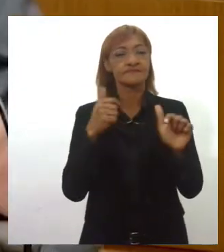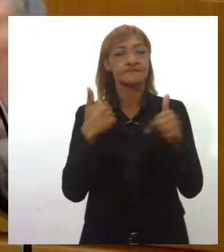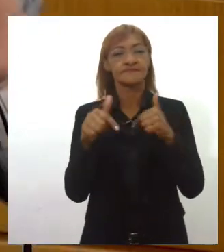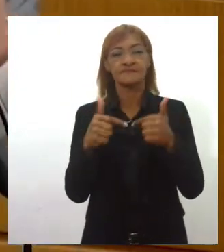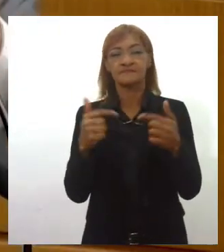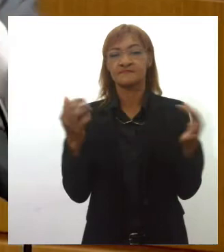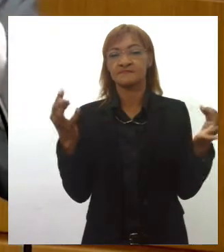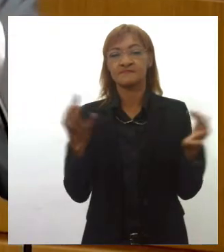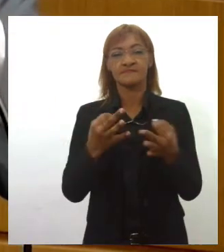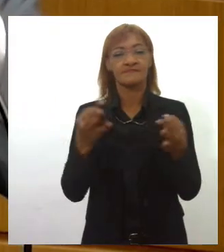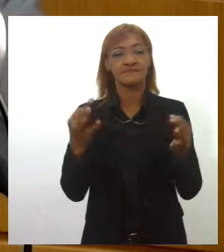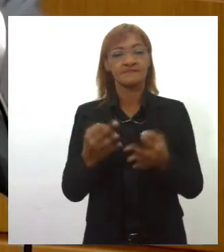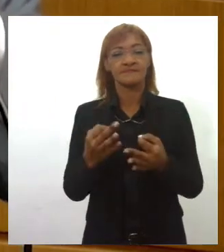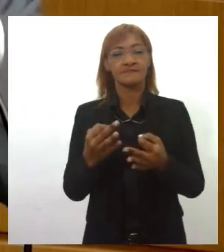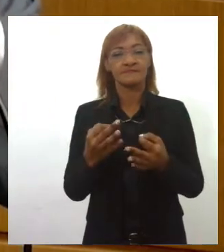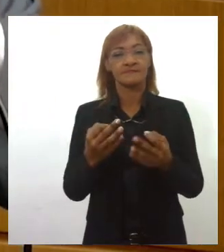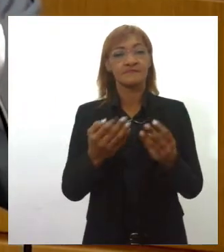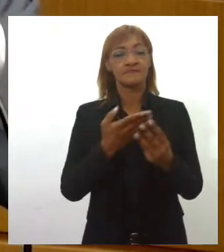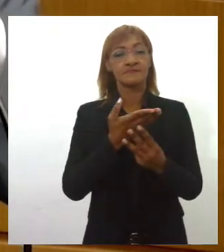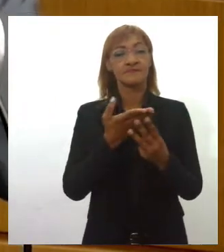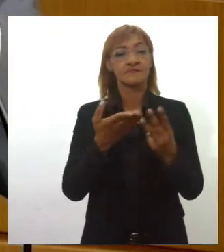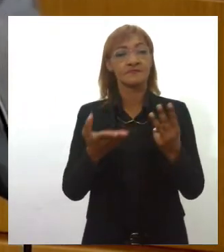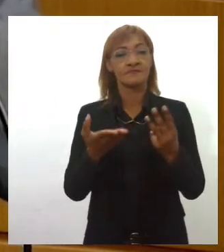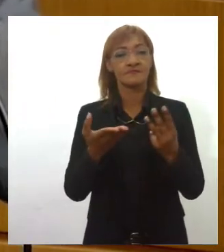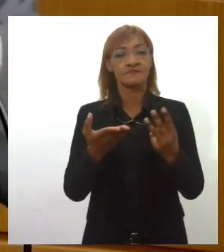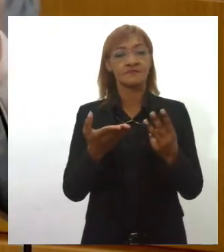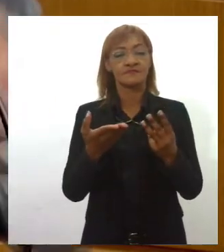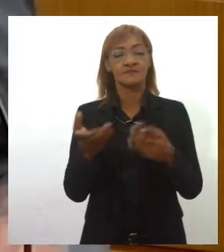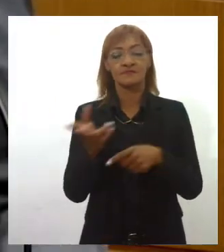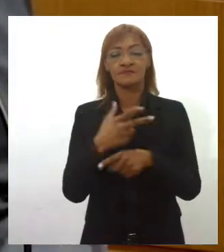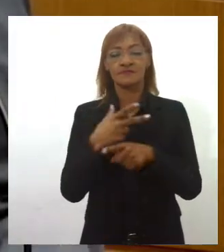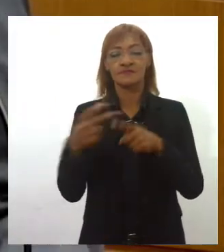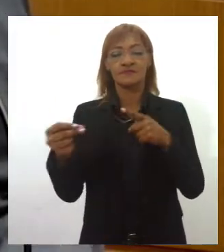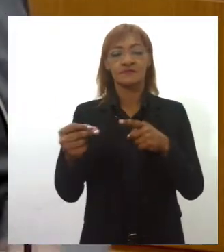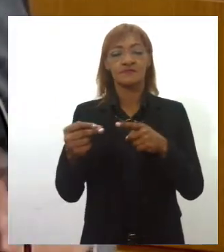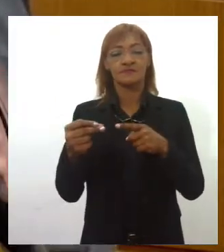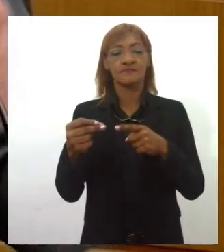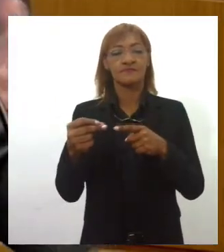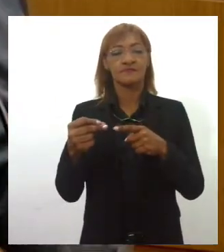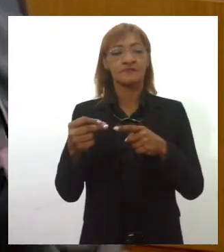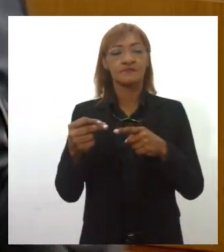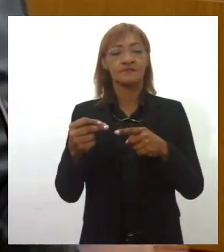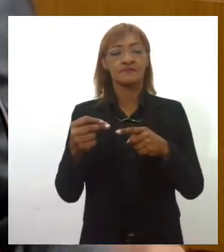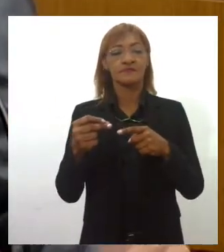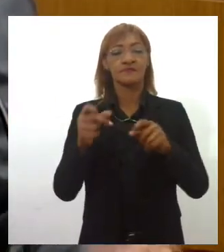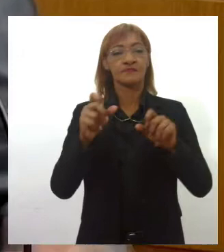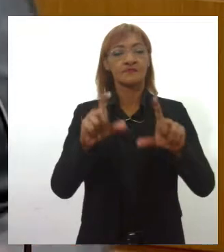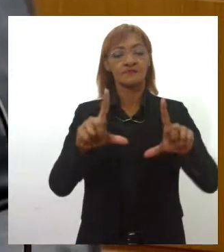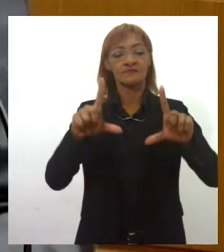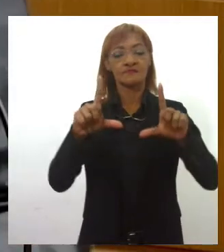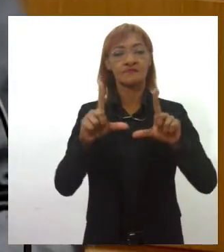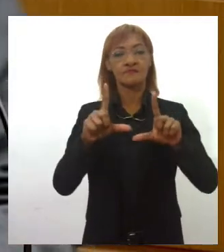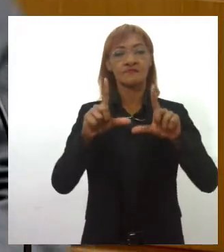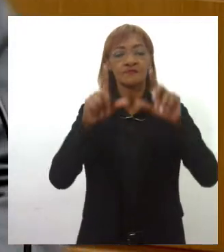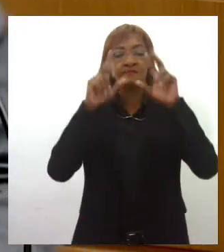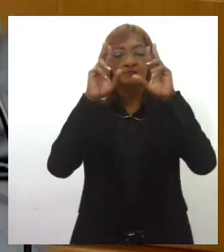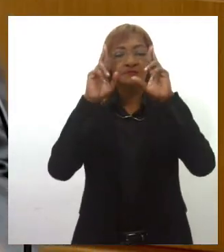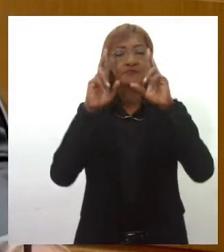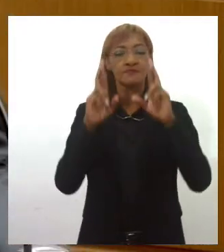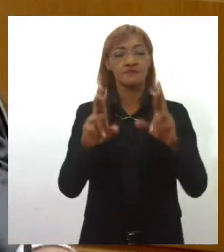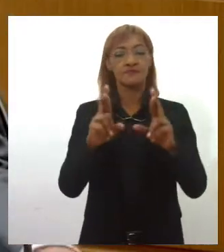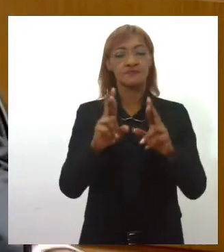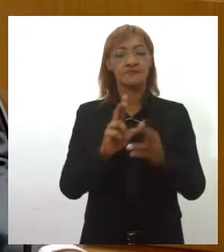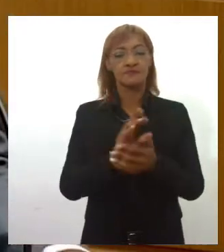por essa equipe, que conquistou essa certificação, esse respeito a nível